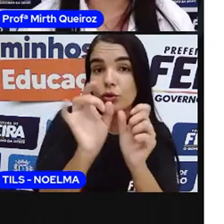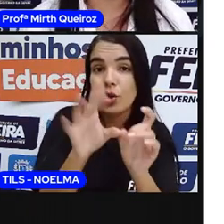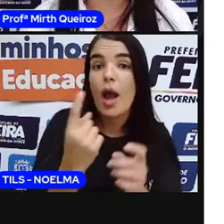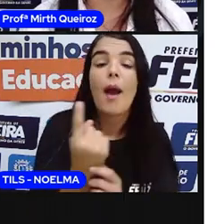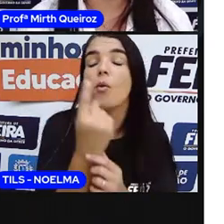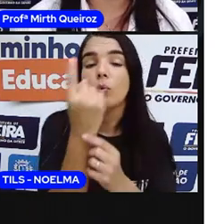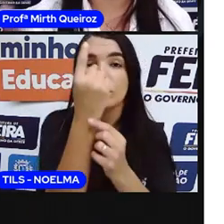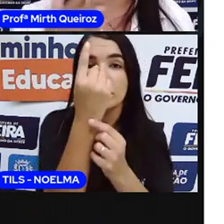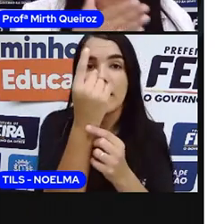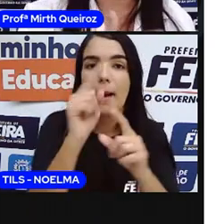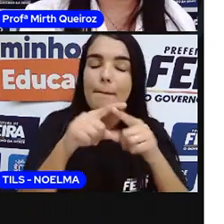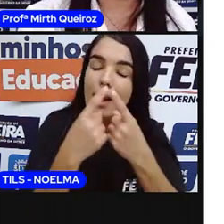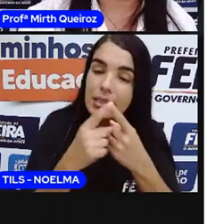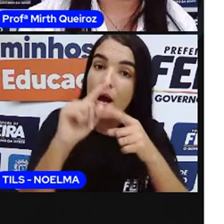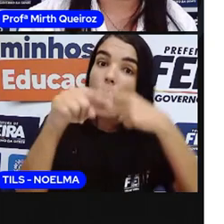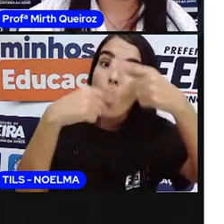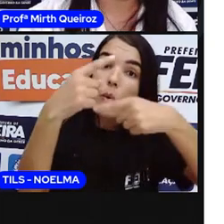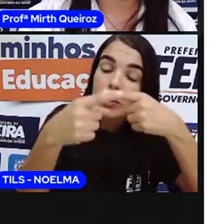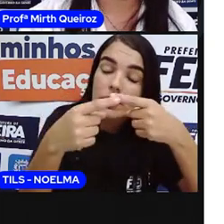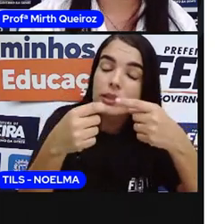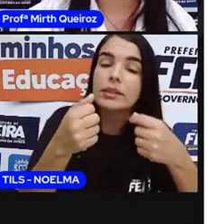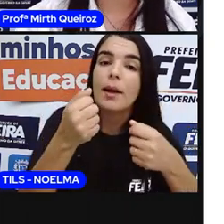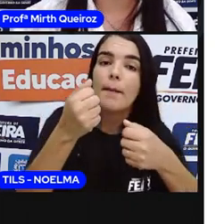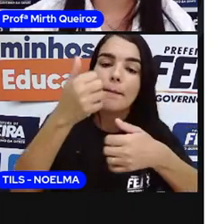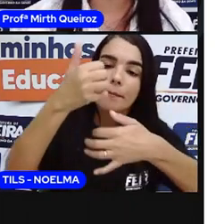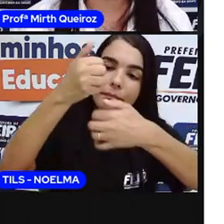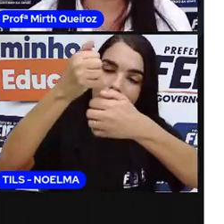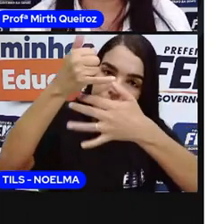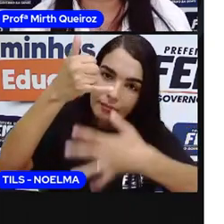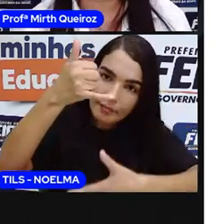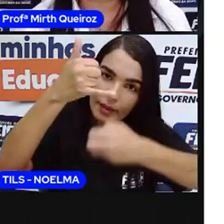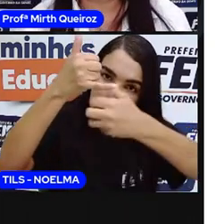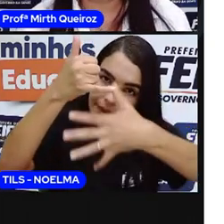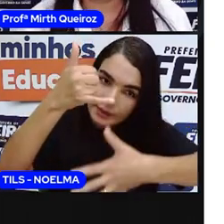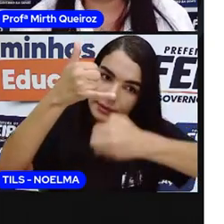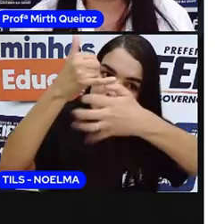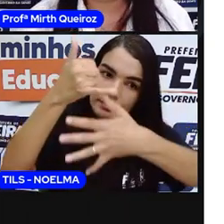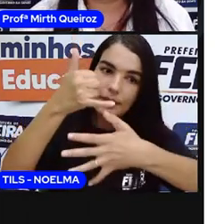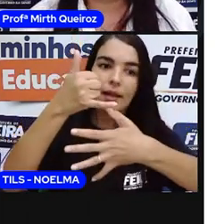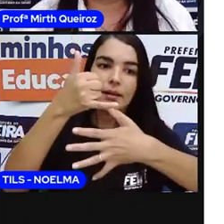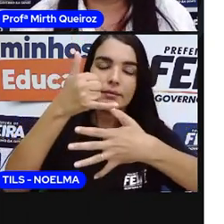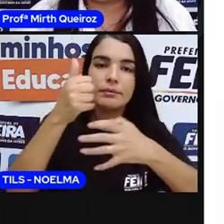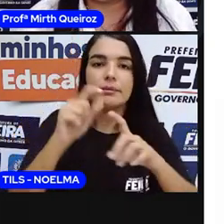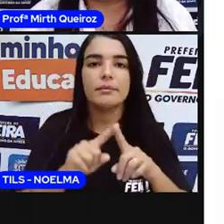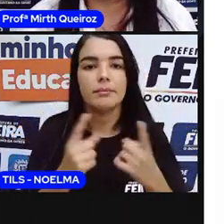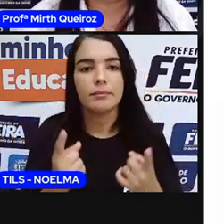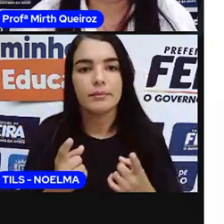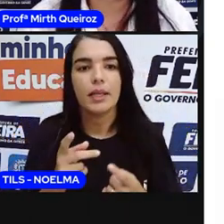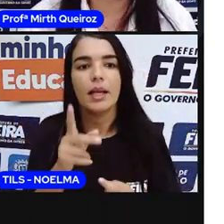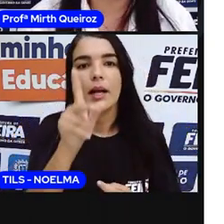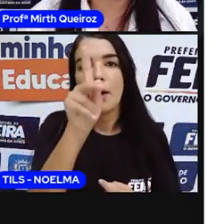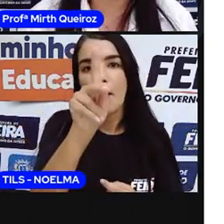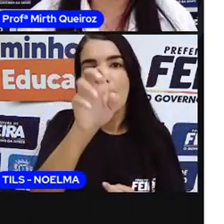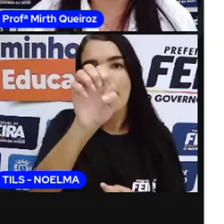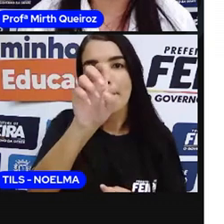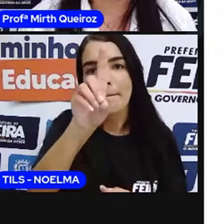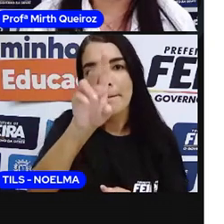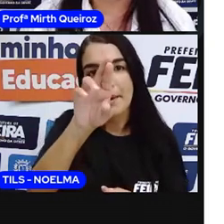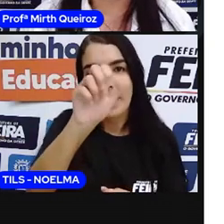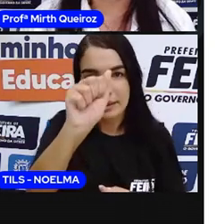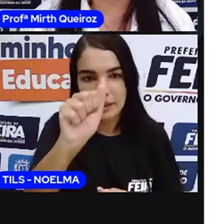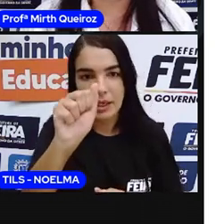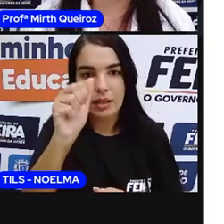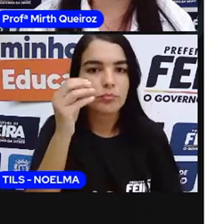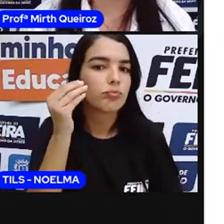outras palavras que vêm da palavra pedra são derivadas. A palavra pedra, que é a que vem primeiro,